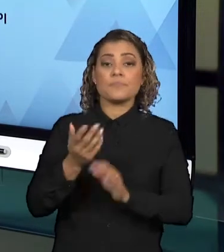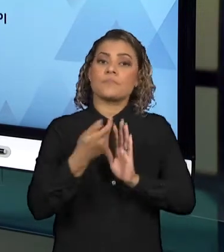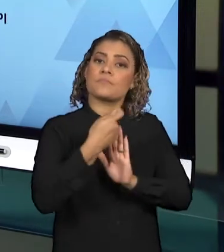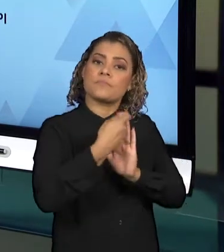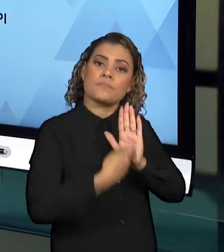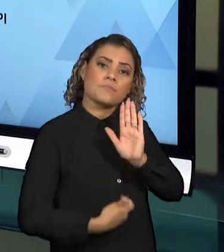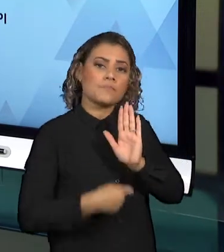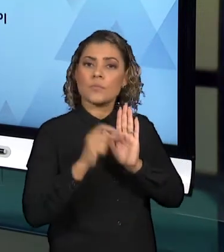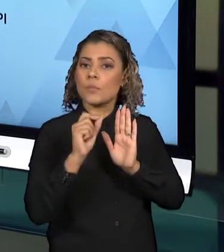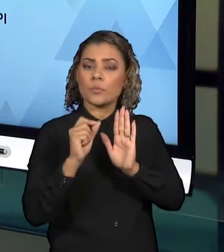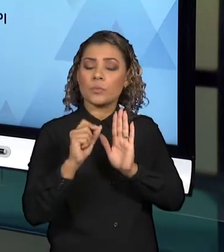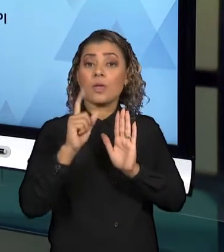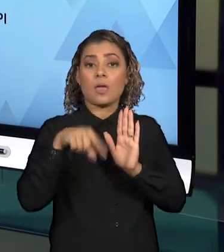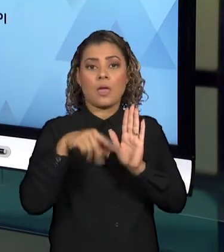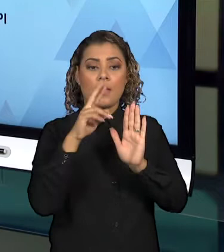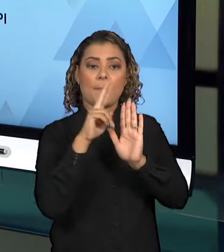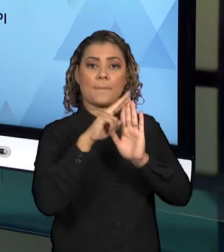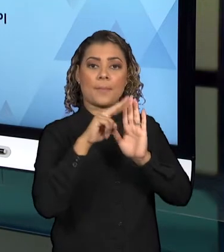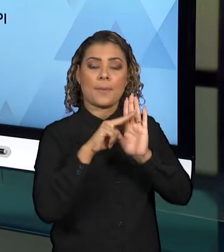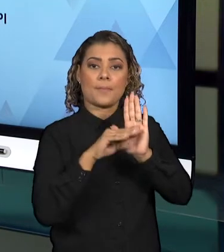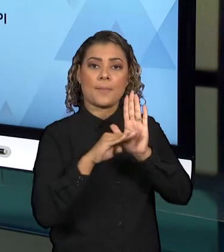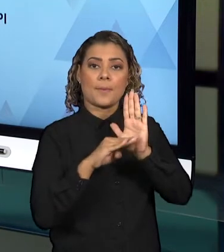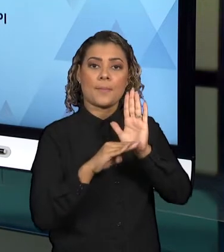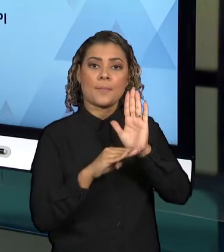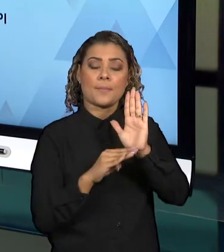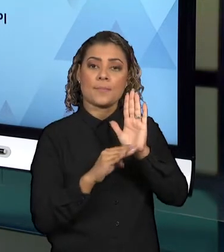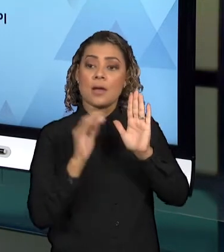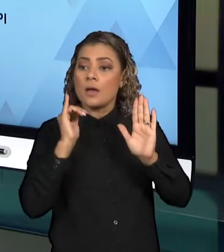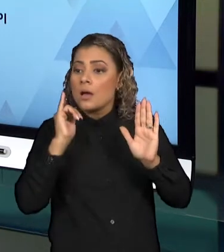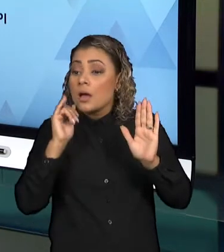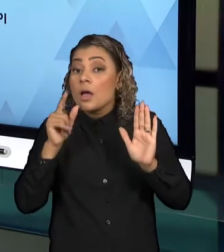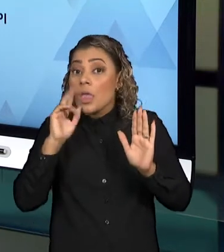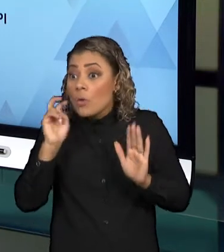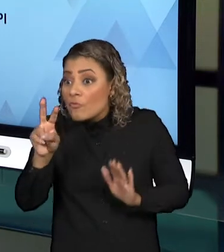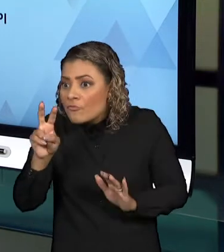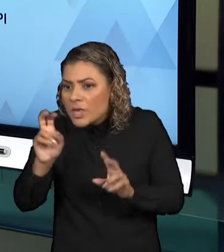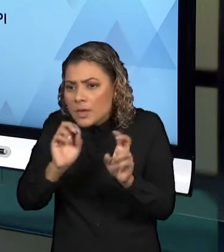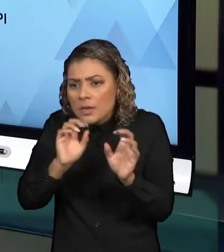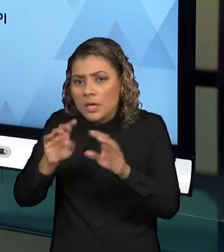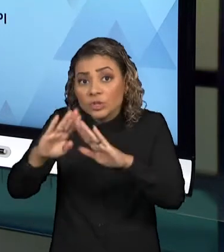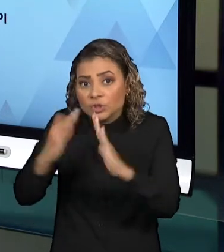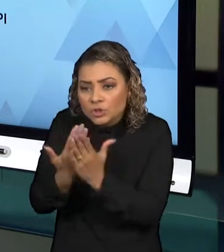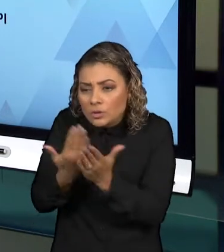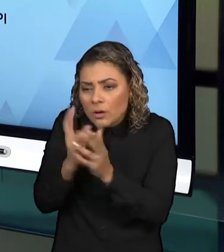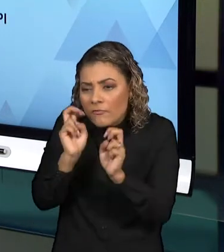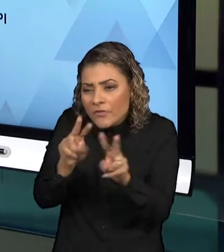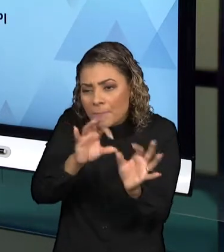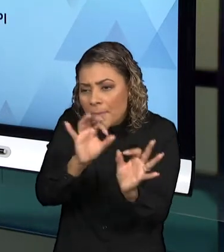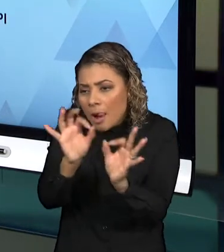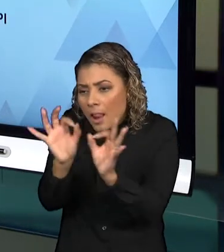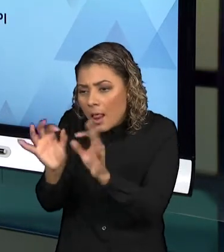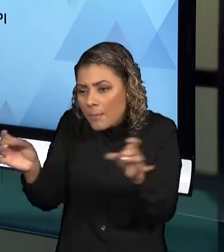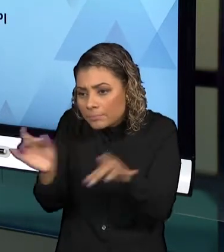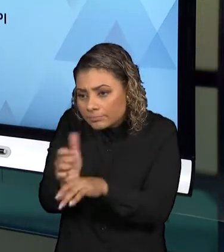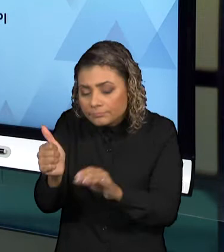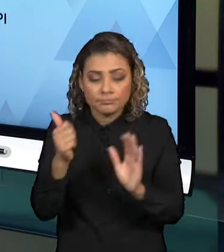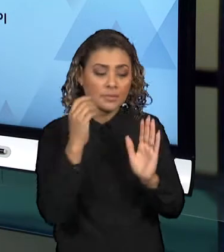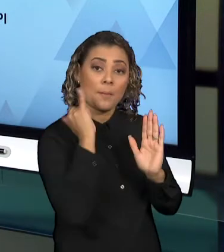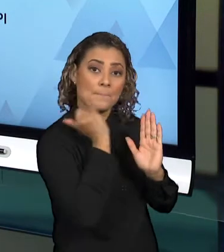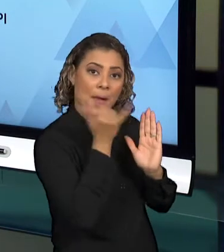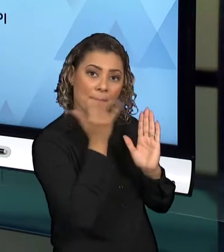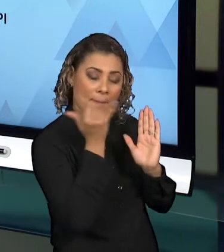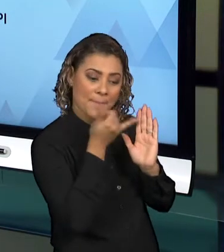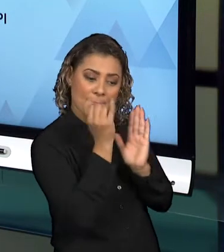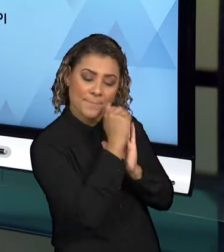ele trata de uma descrição das observações do contexto escolar Então, envolve descrições que foram